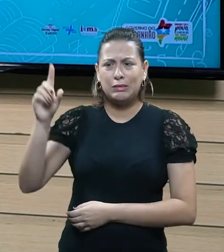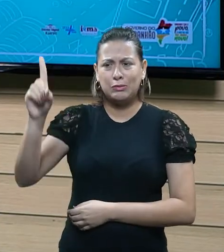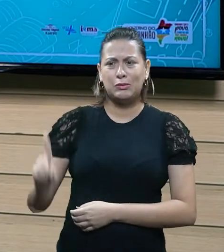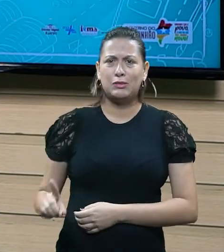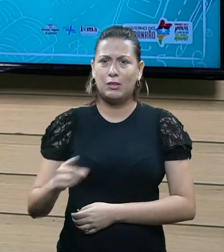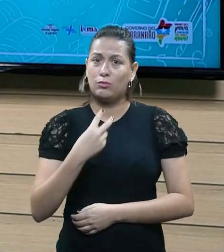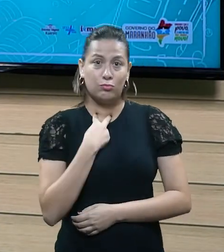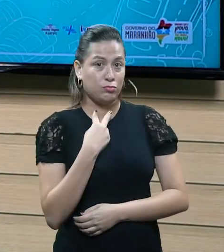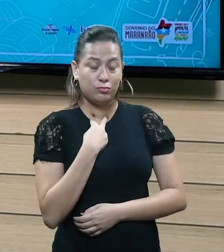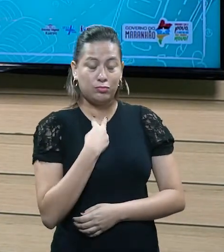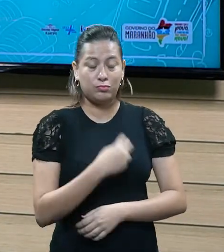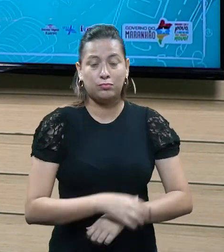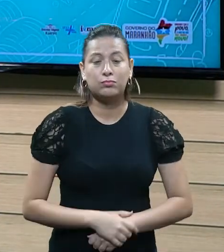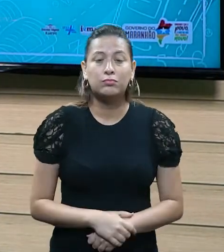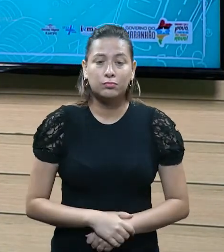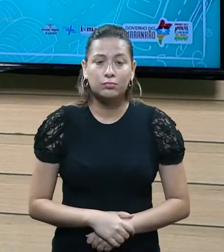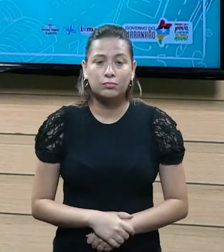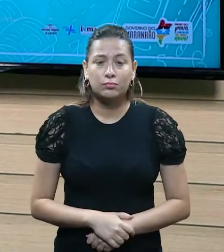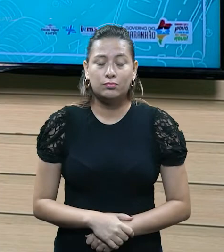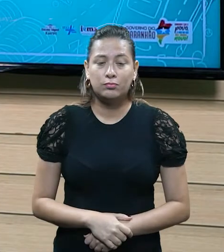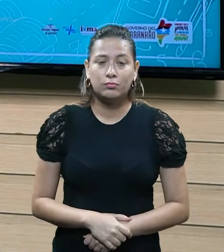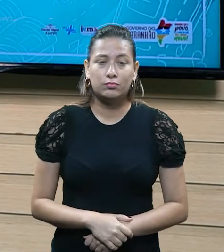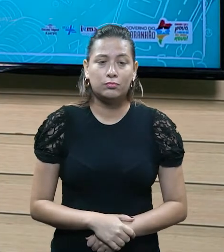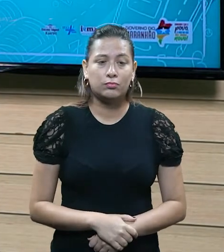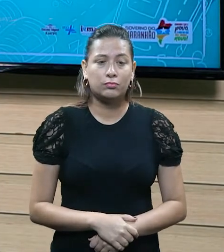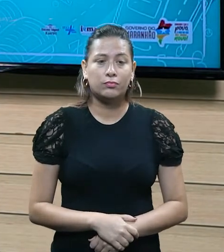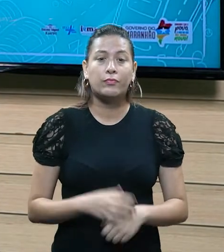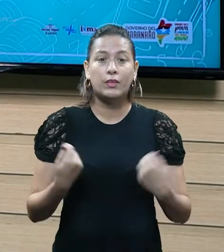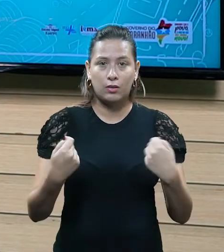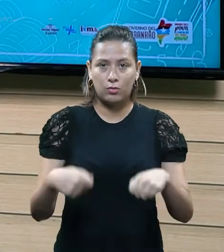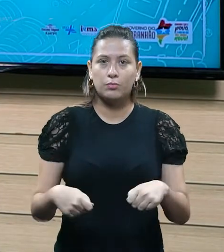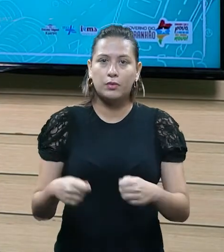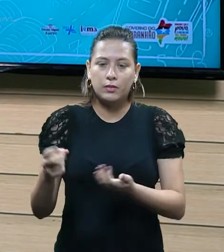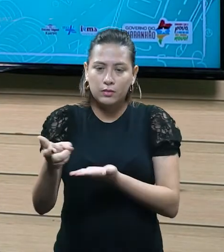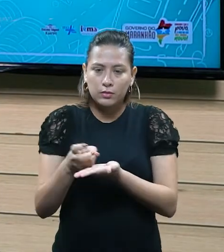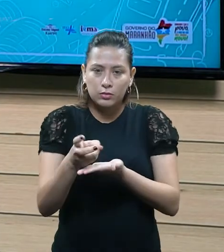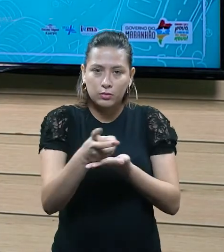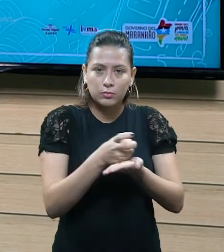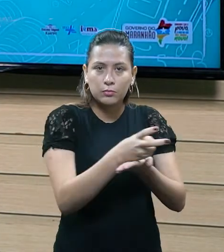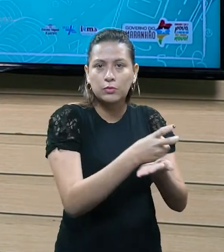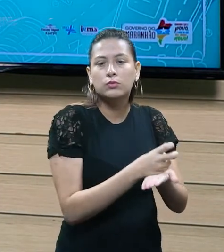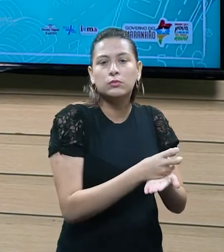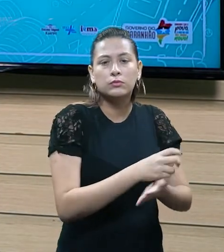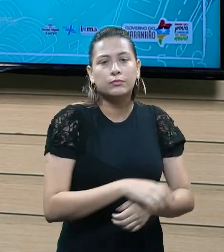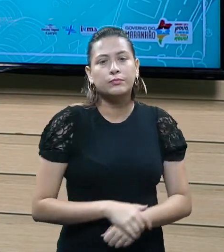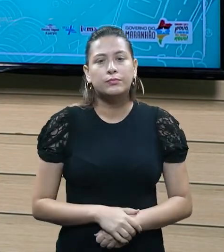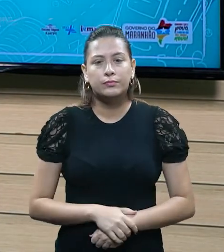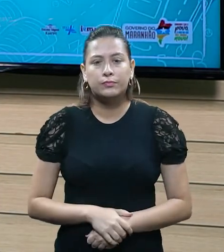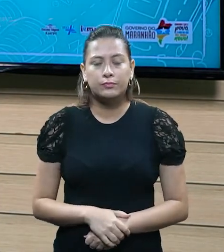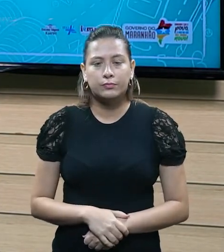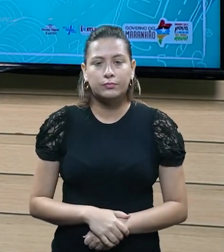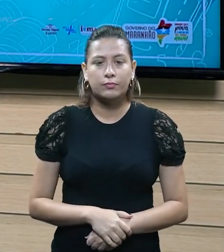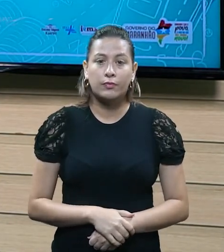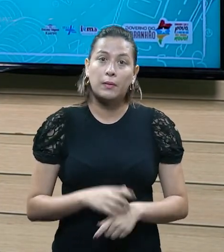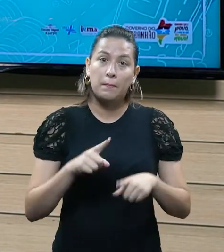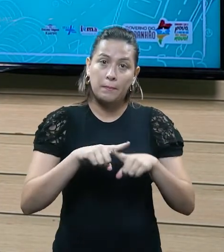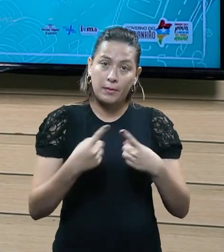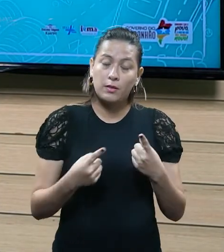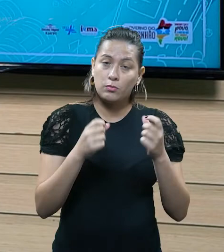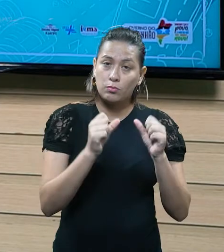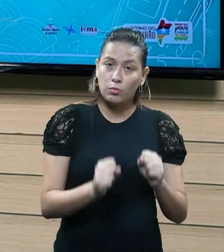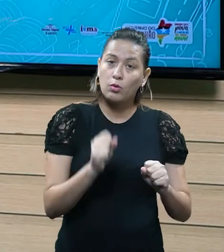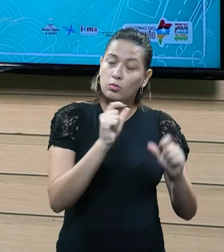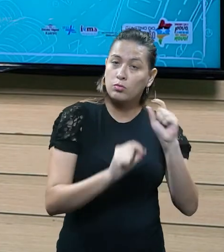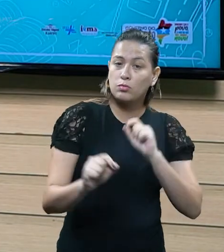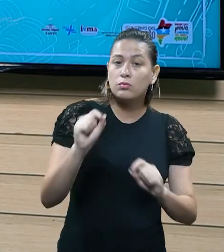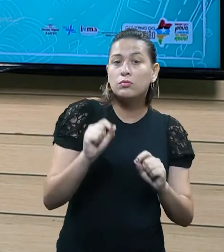do direito, então, dessa competência tributária. entretanto, ela pode, de